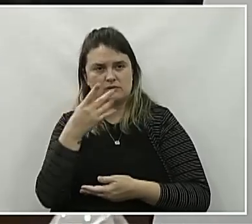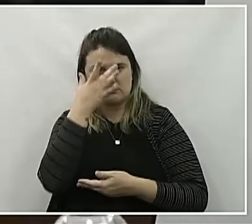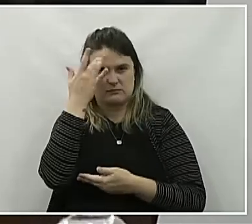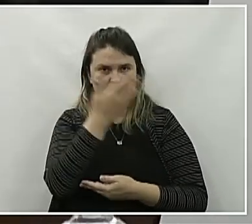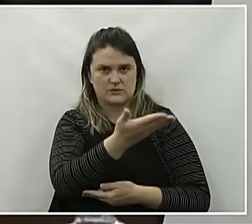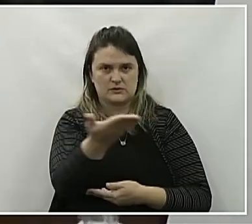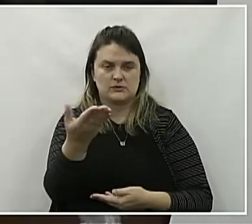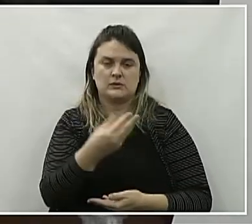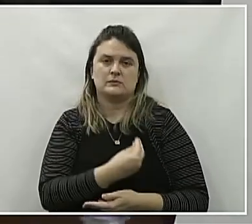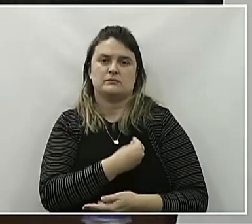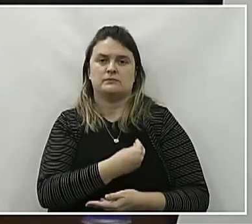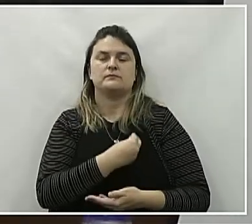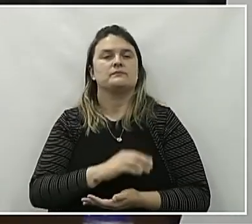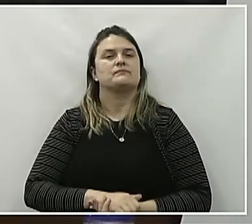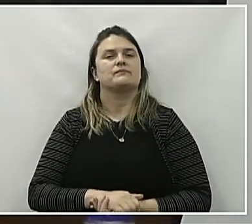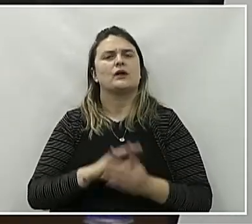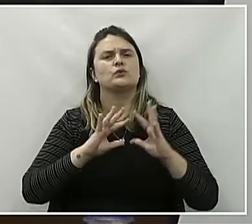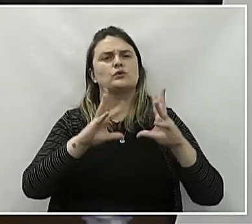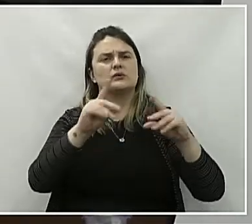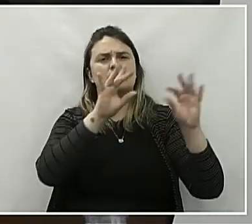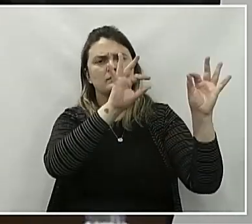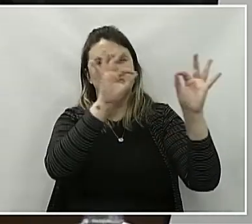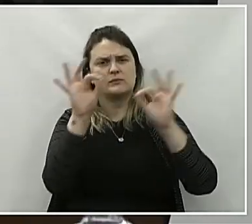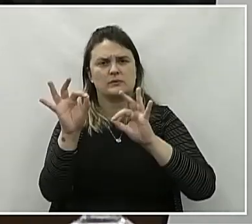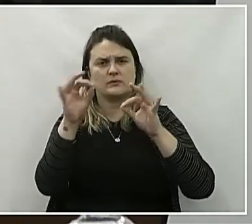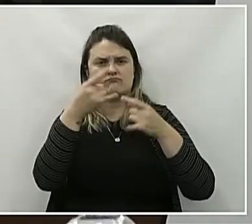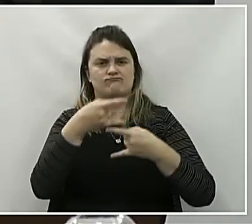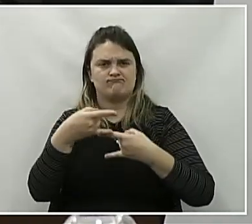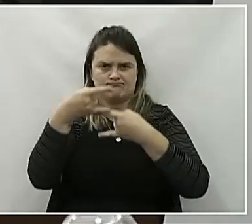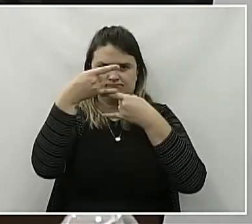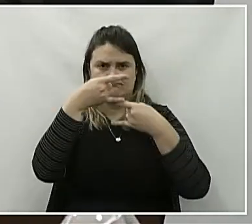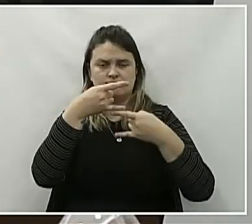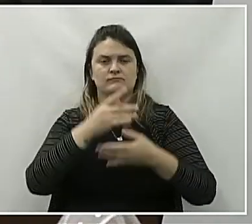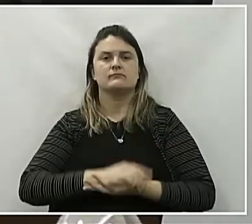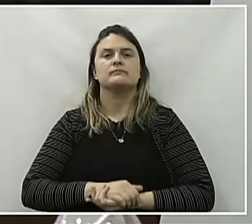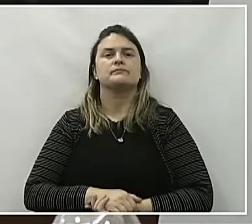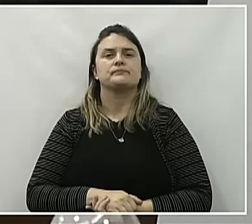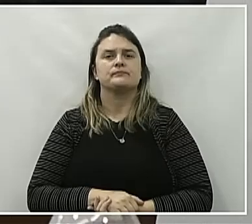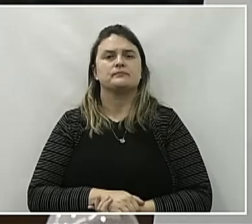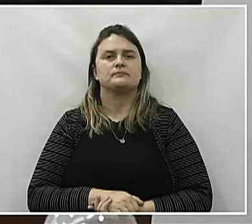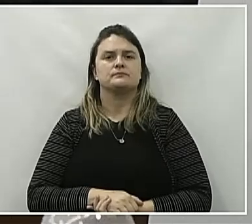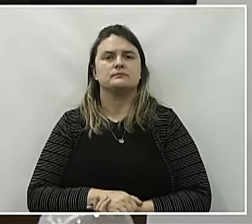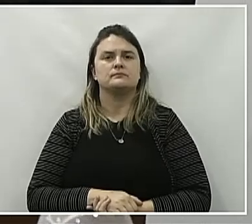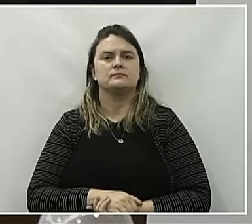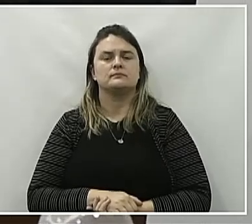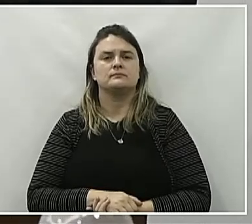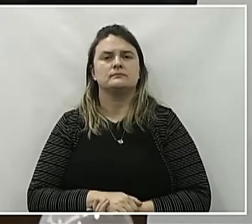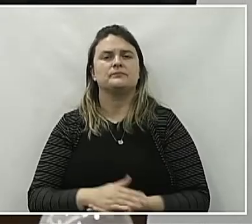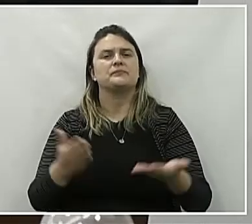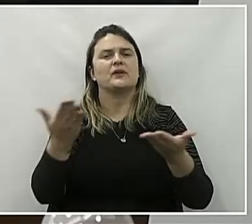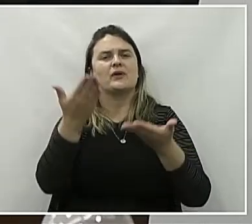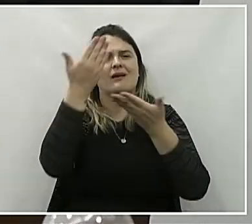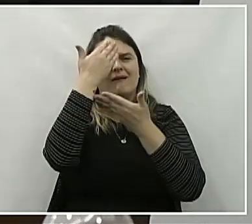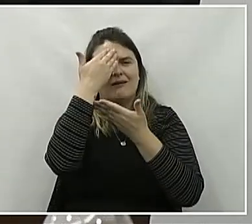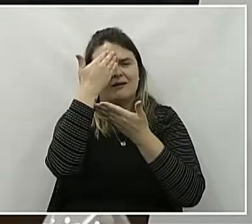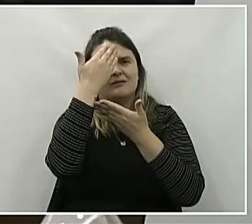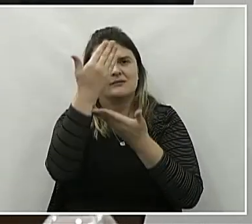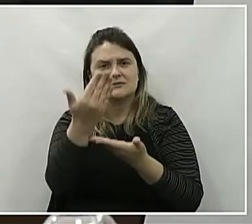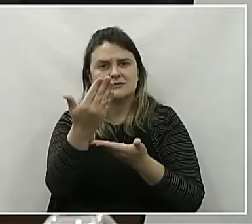presentes e a todos que estão acompanhando pela live. Eu quero agradecer